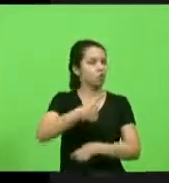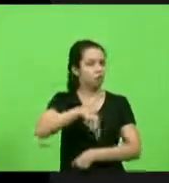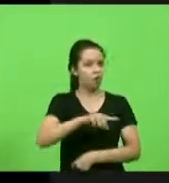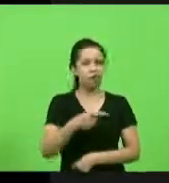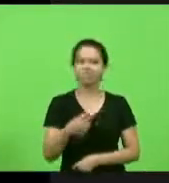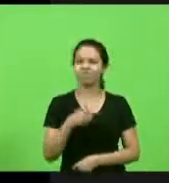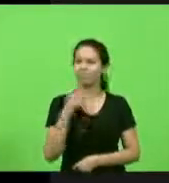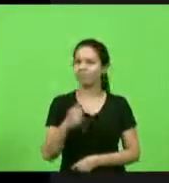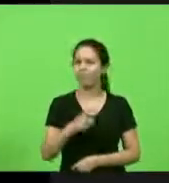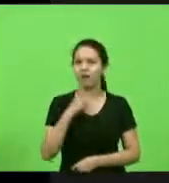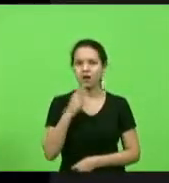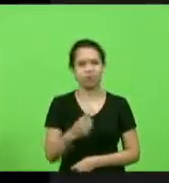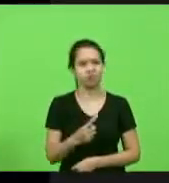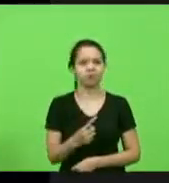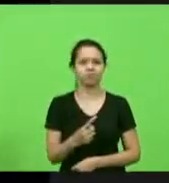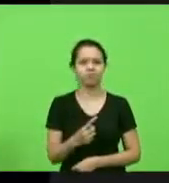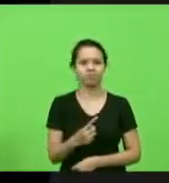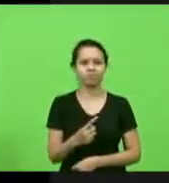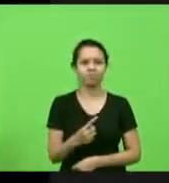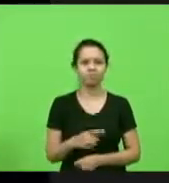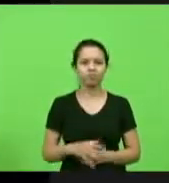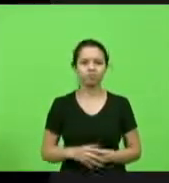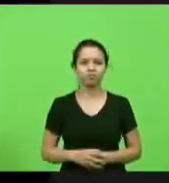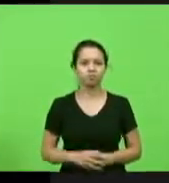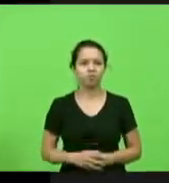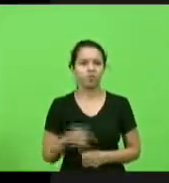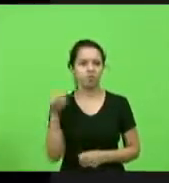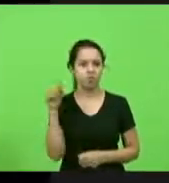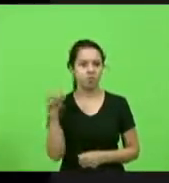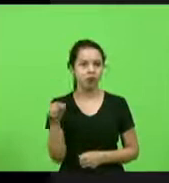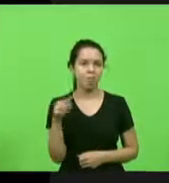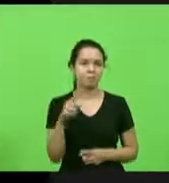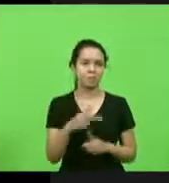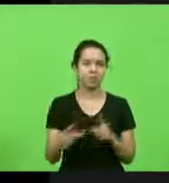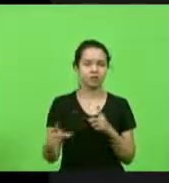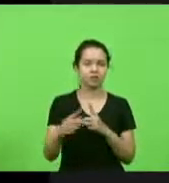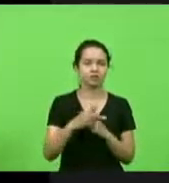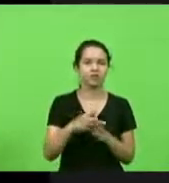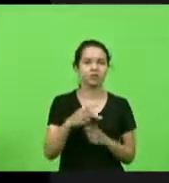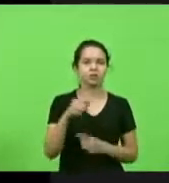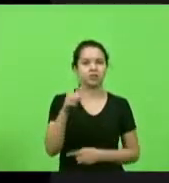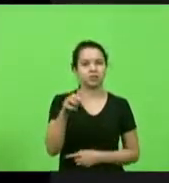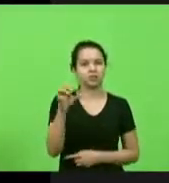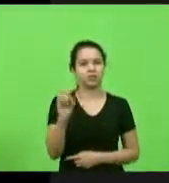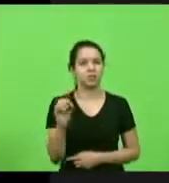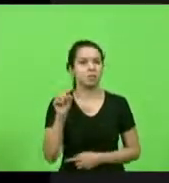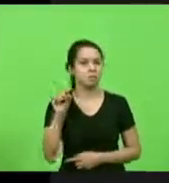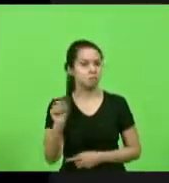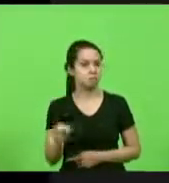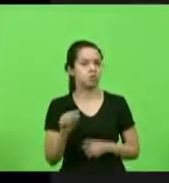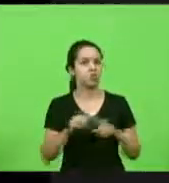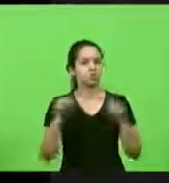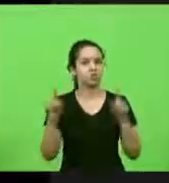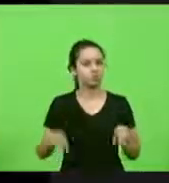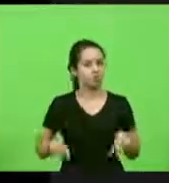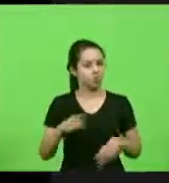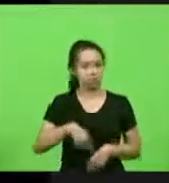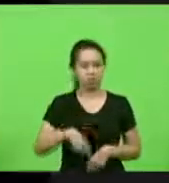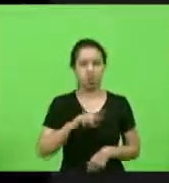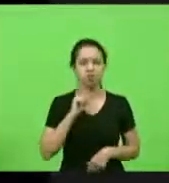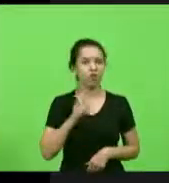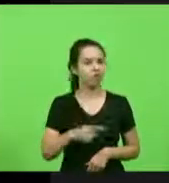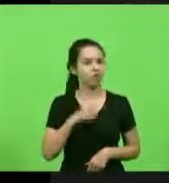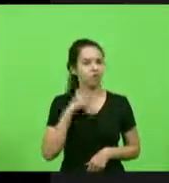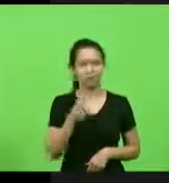fazer na previdência de 70 mil servidores nós não vamos conseguir ter